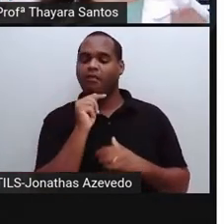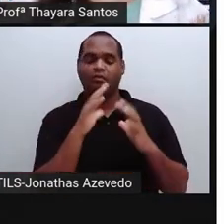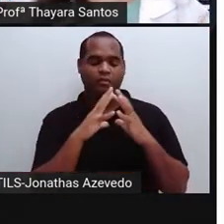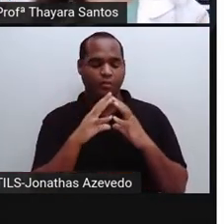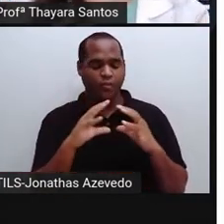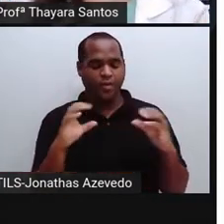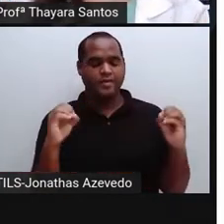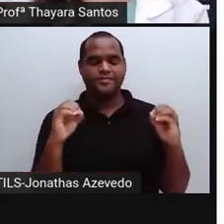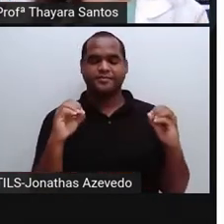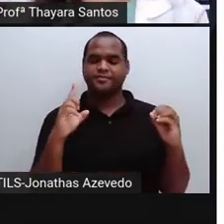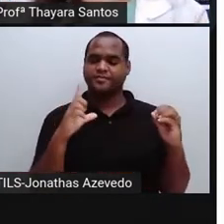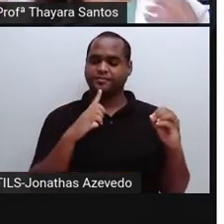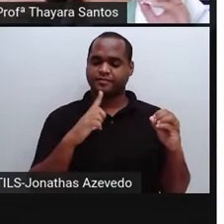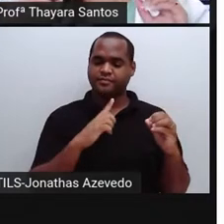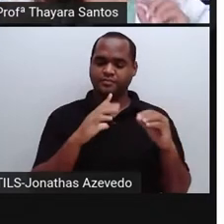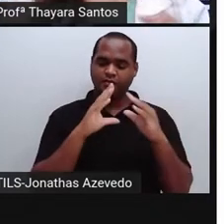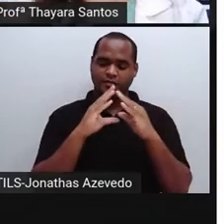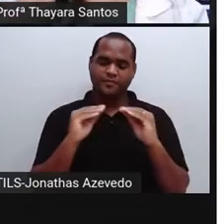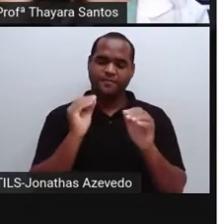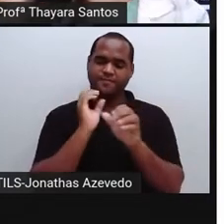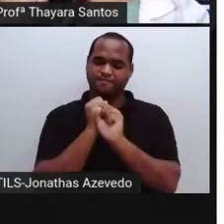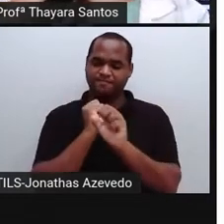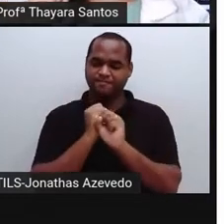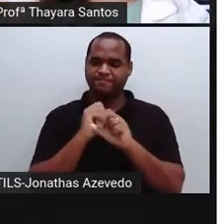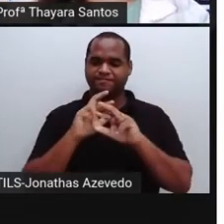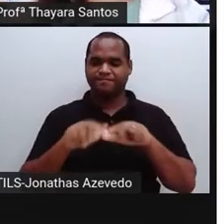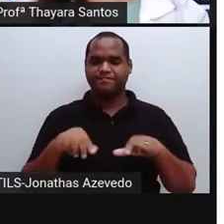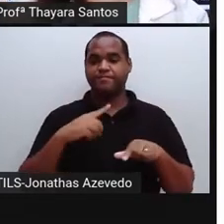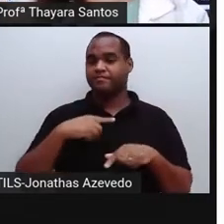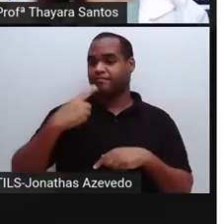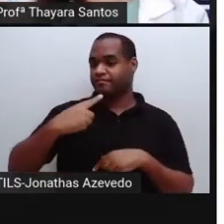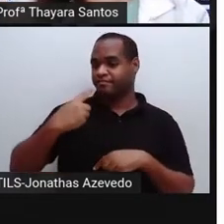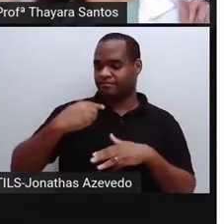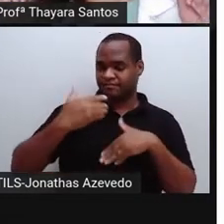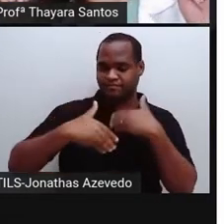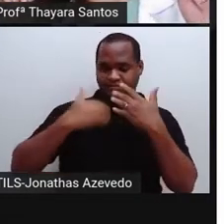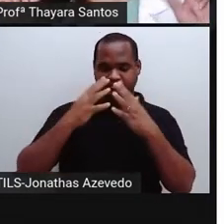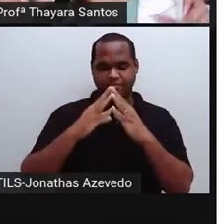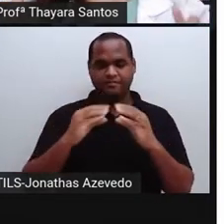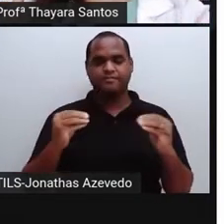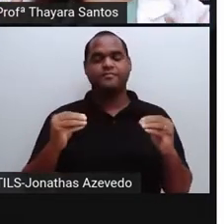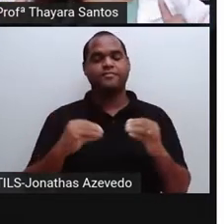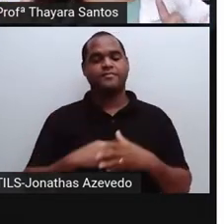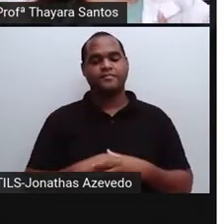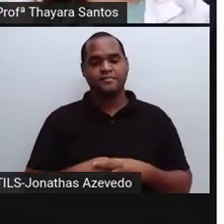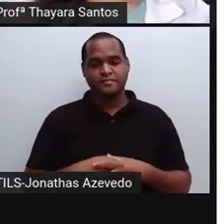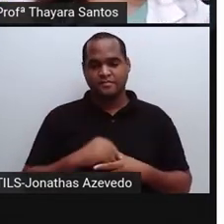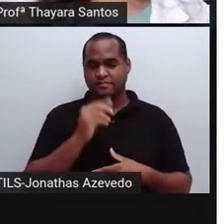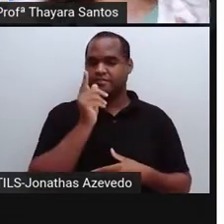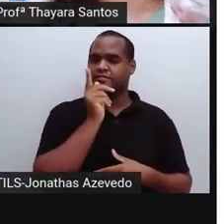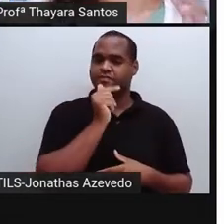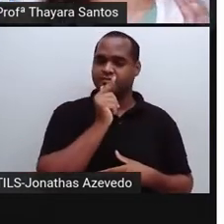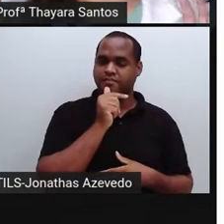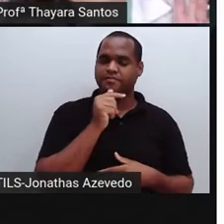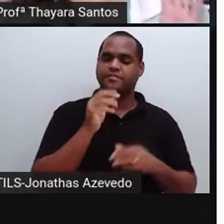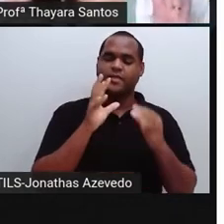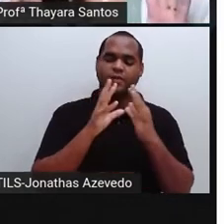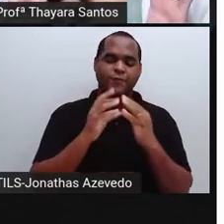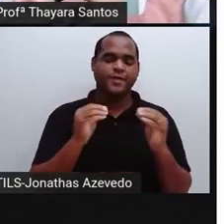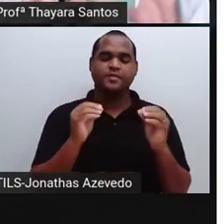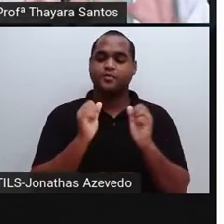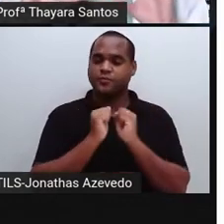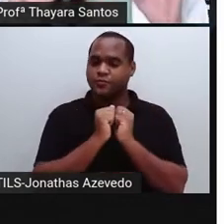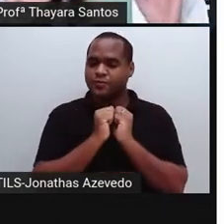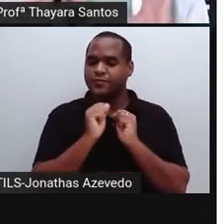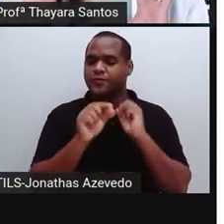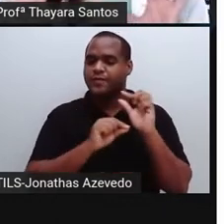Uma certa quantidade dela evapora. Então, é o primeiro processo, a evaporação. Essa água evapora e ela se junta